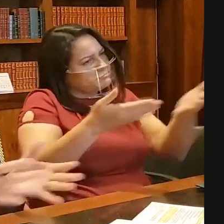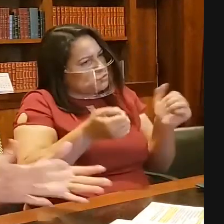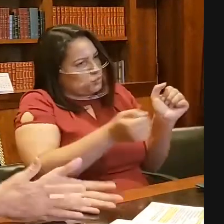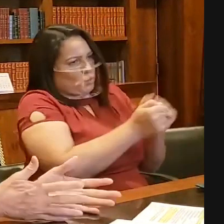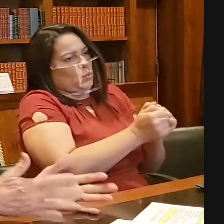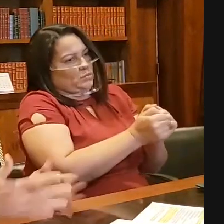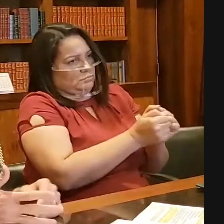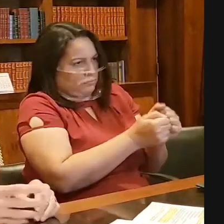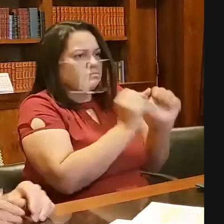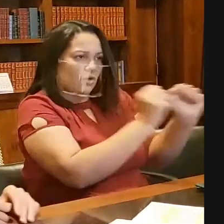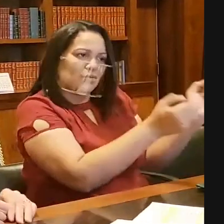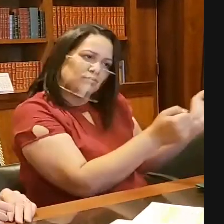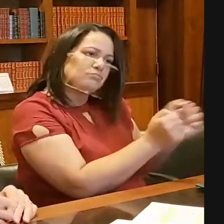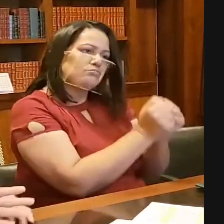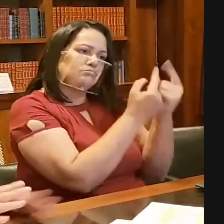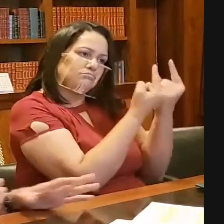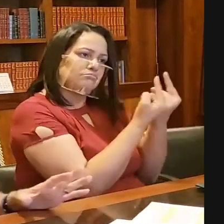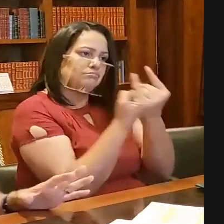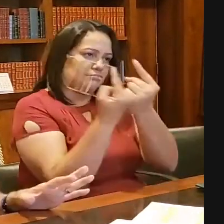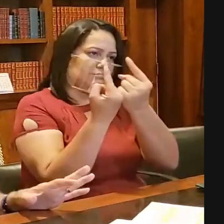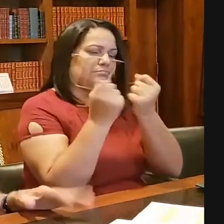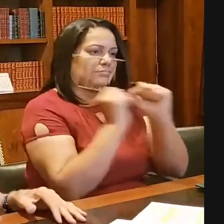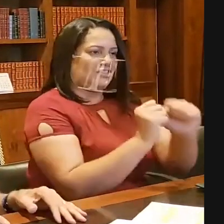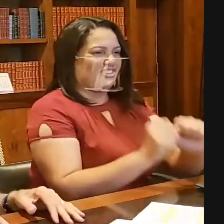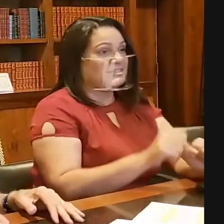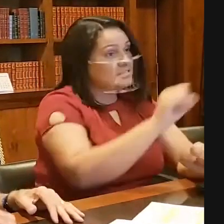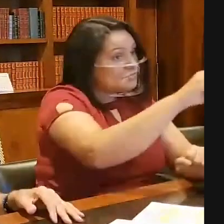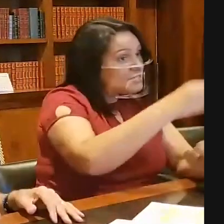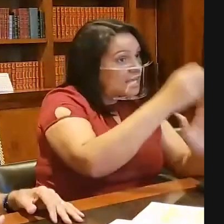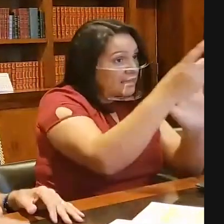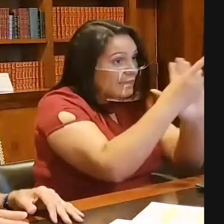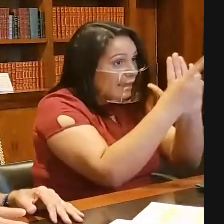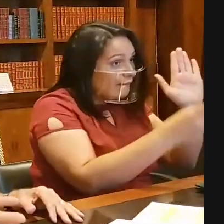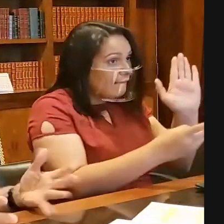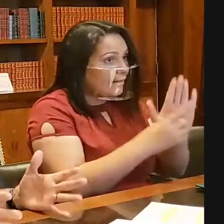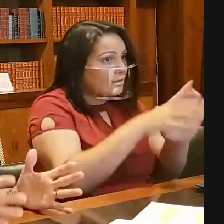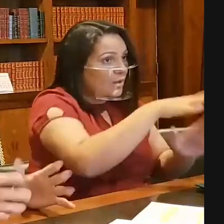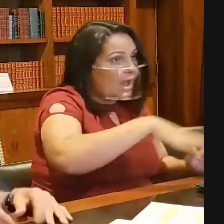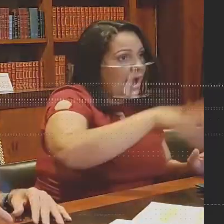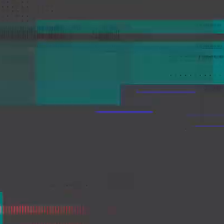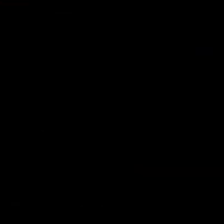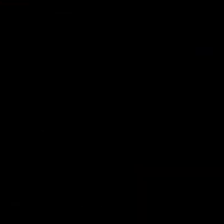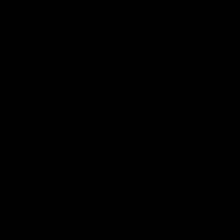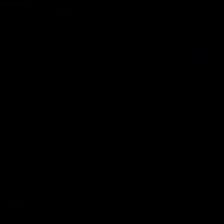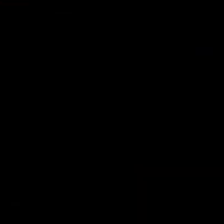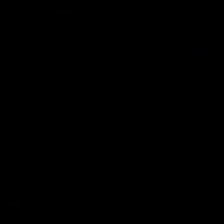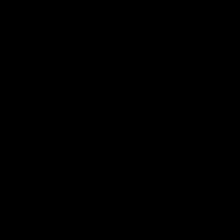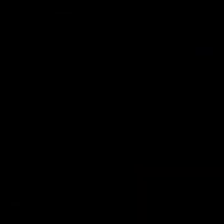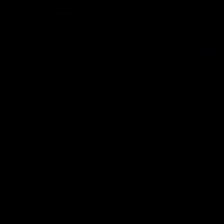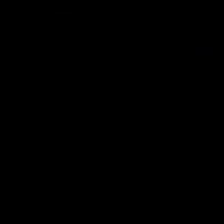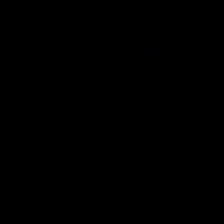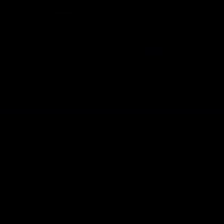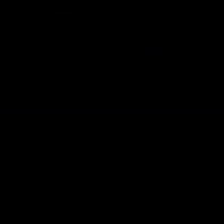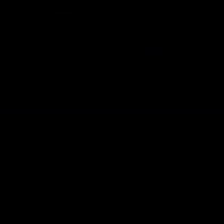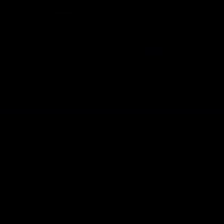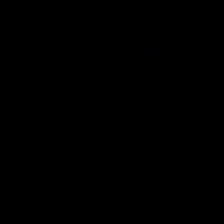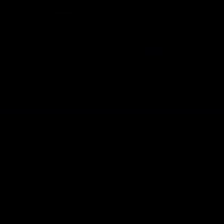Como está previsto também, espero que a gente tenha que estar da área vermelha, né, uma ida São Vicente. Uau!